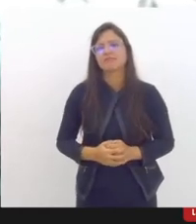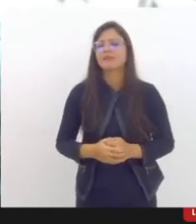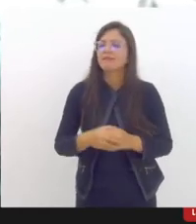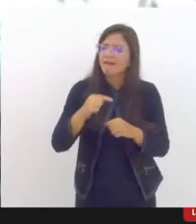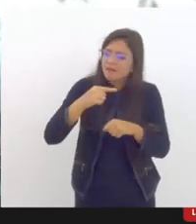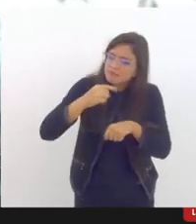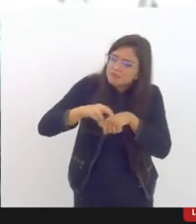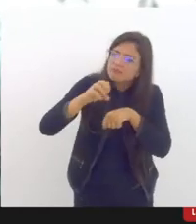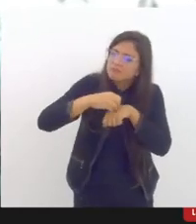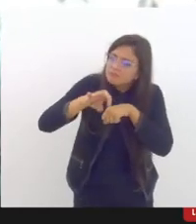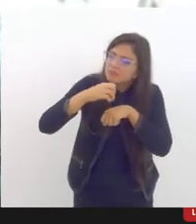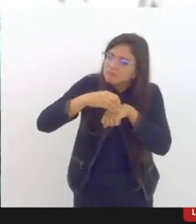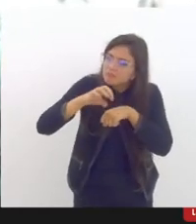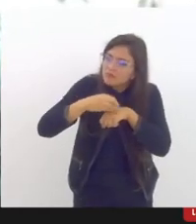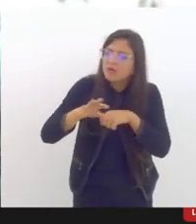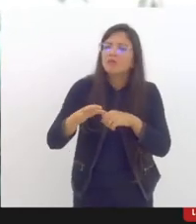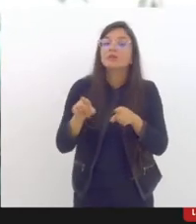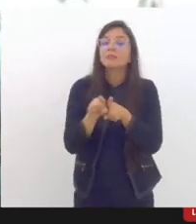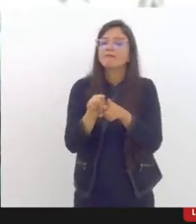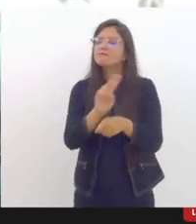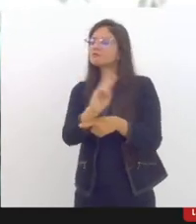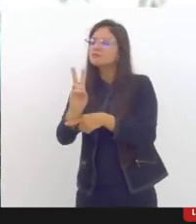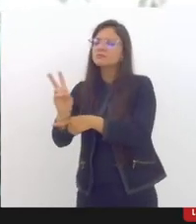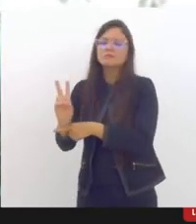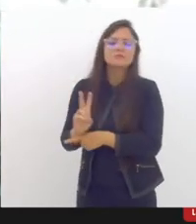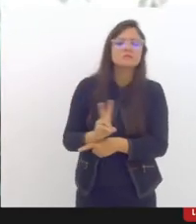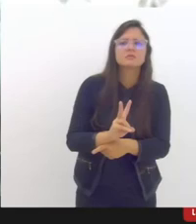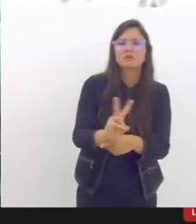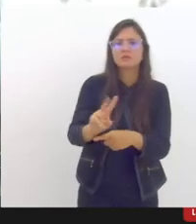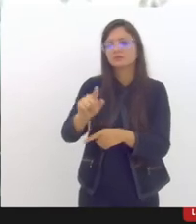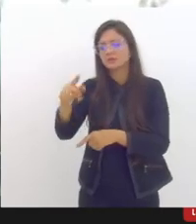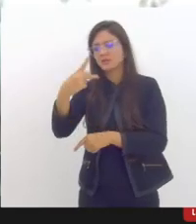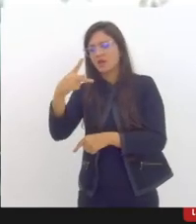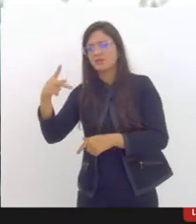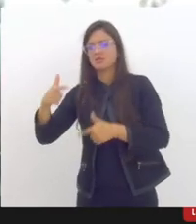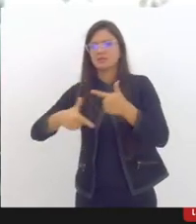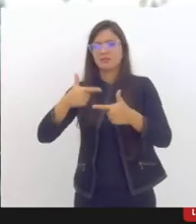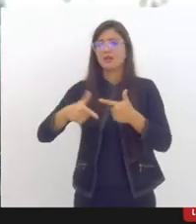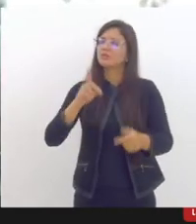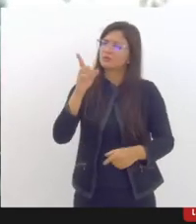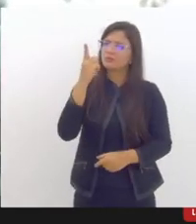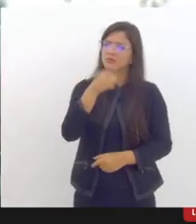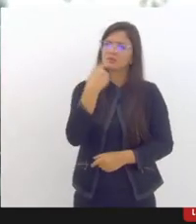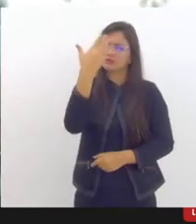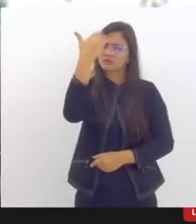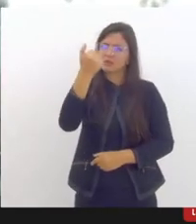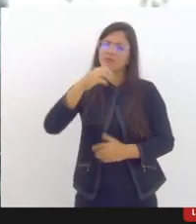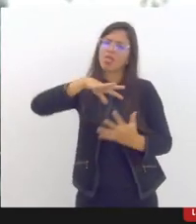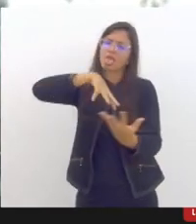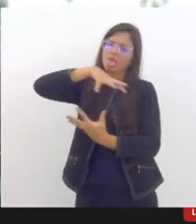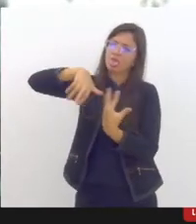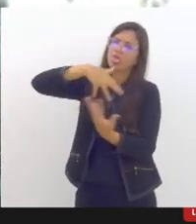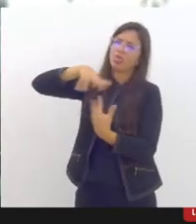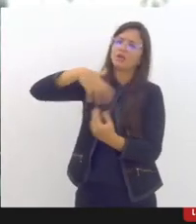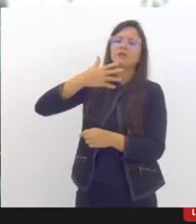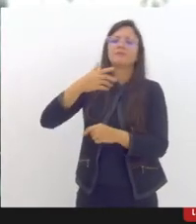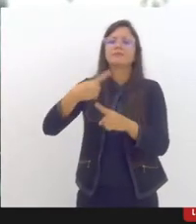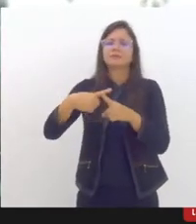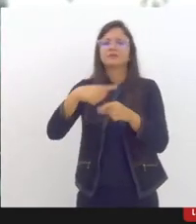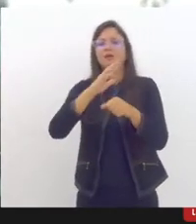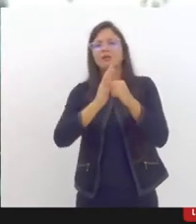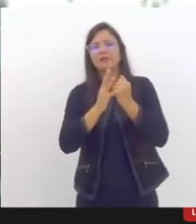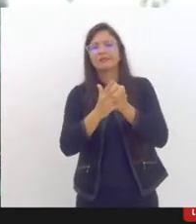do exercício profissional finalizando entendemos que a crise sanitária ocasionada pela pandemia de covid-19